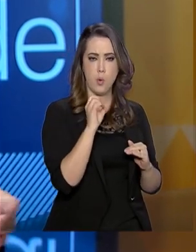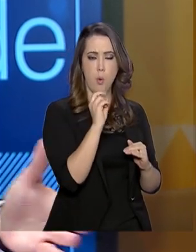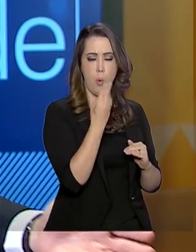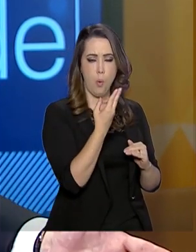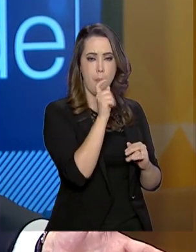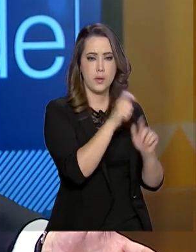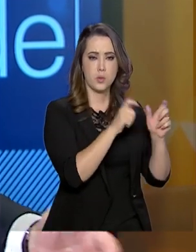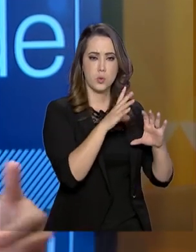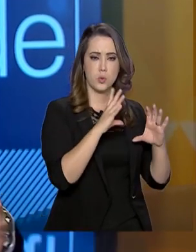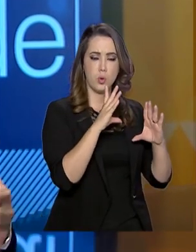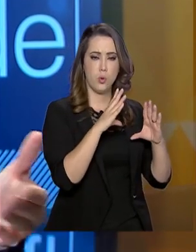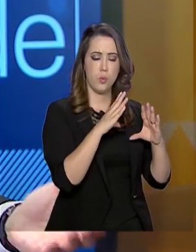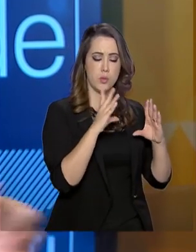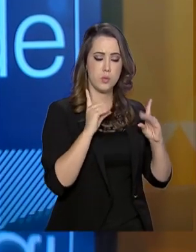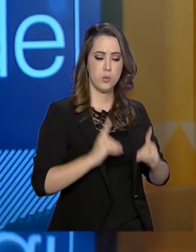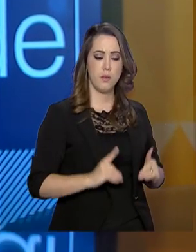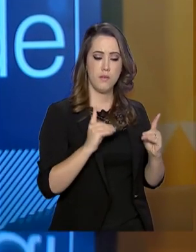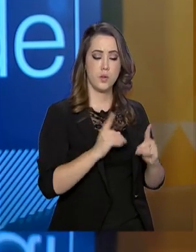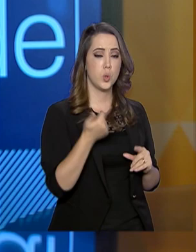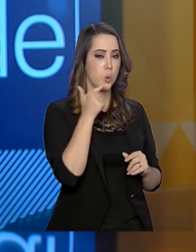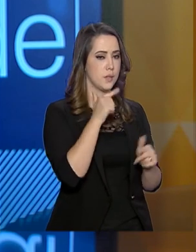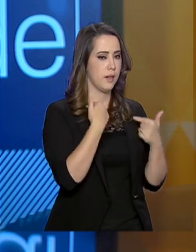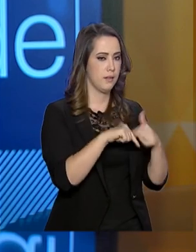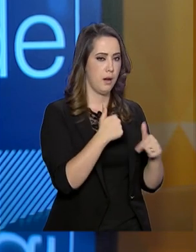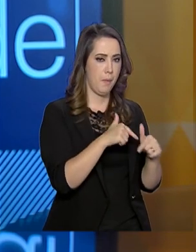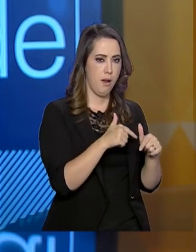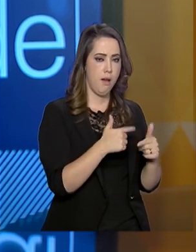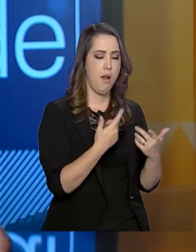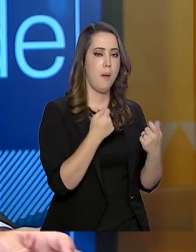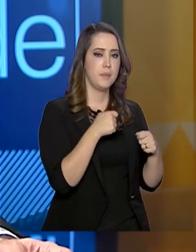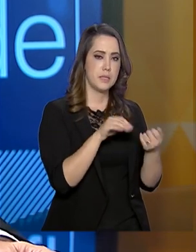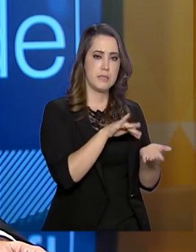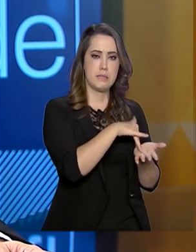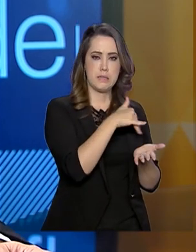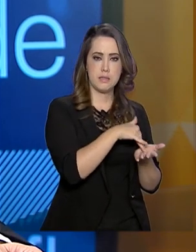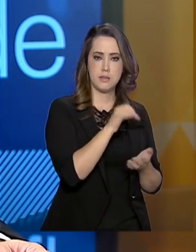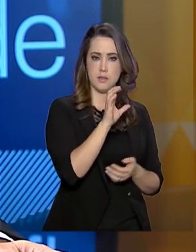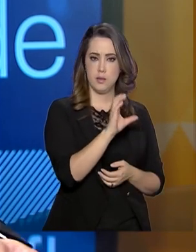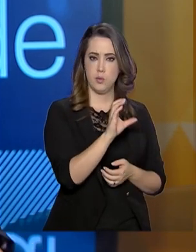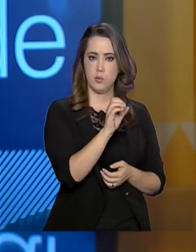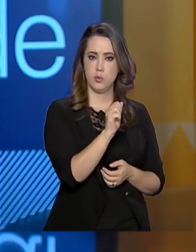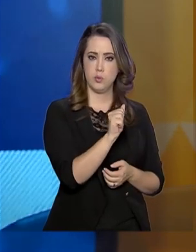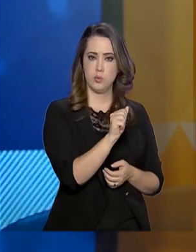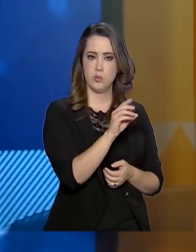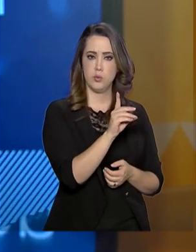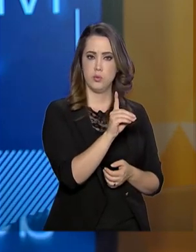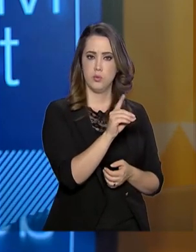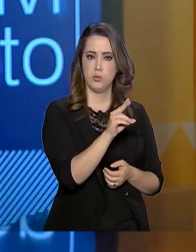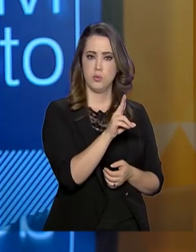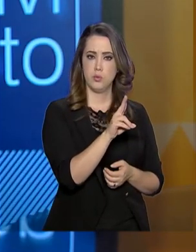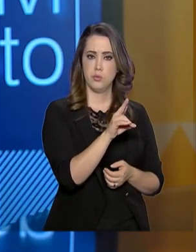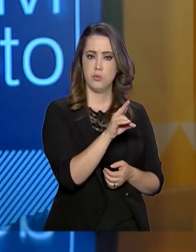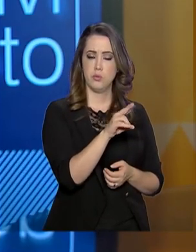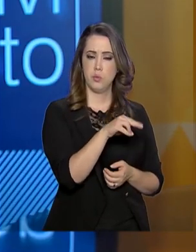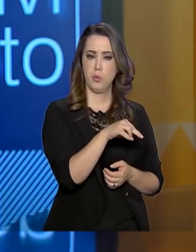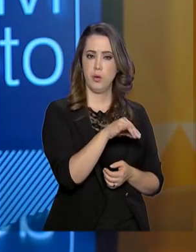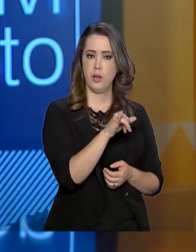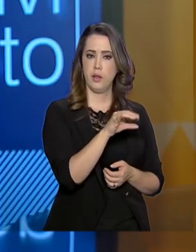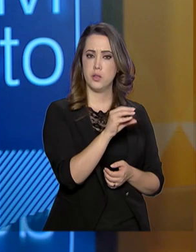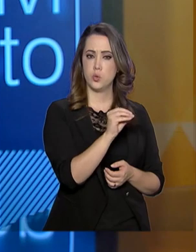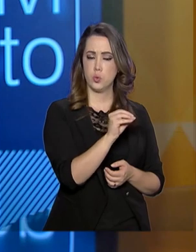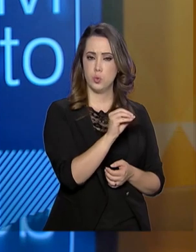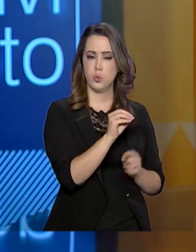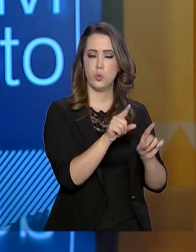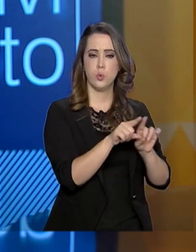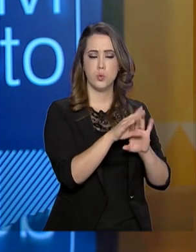deficiência que não podem trabalhar, comprovadamente, tendem de estar inscritas no Cadastro Único da Assistência